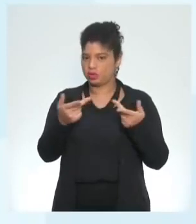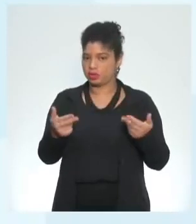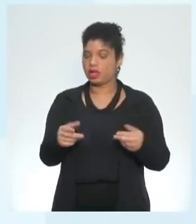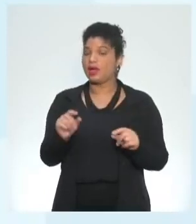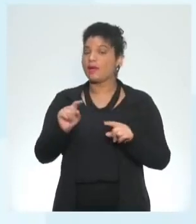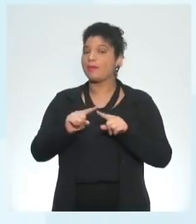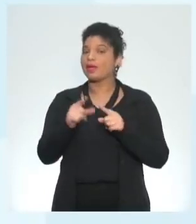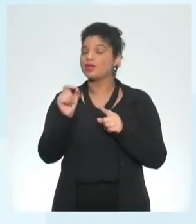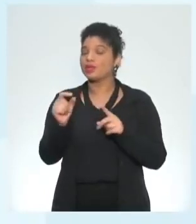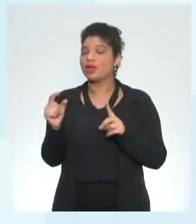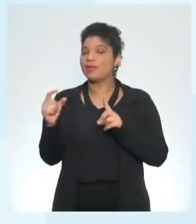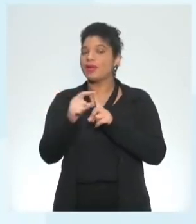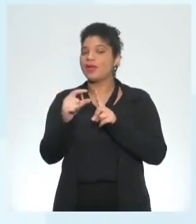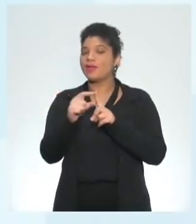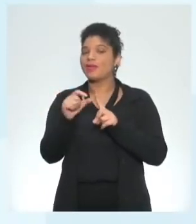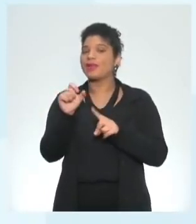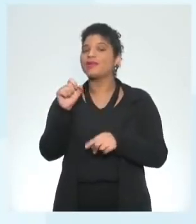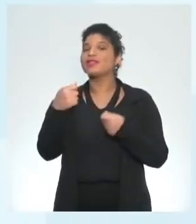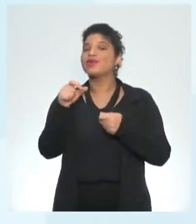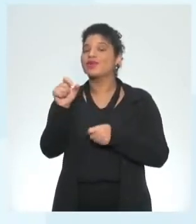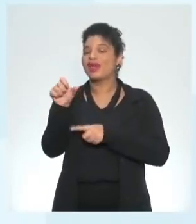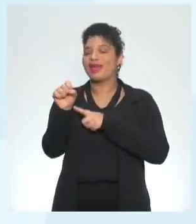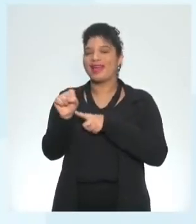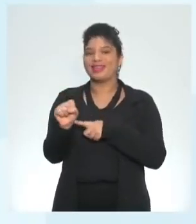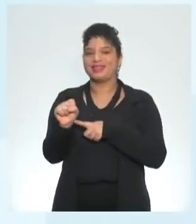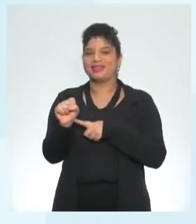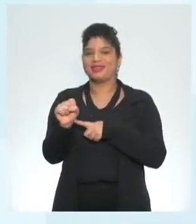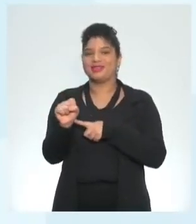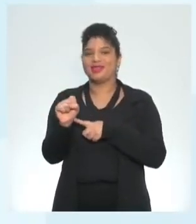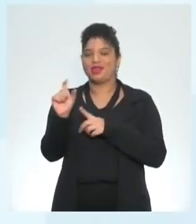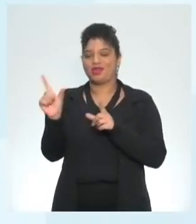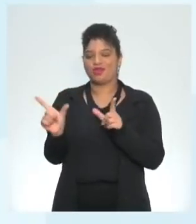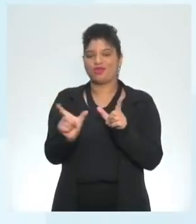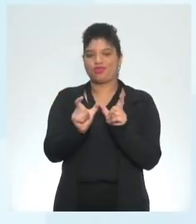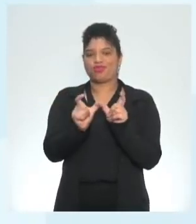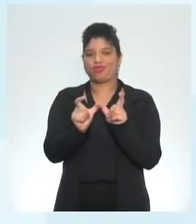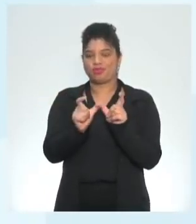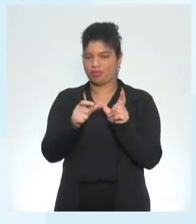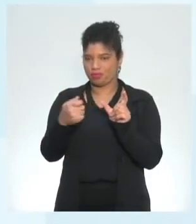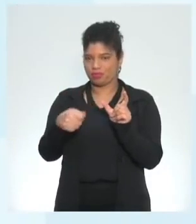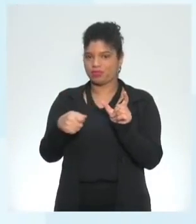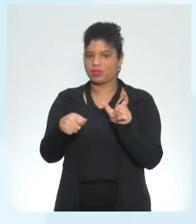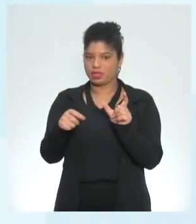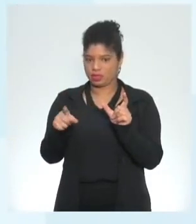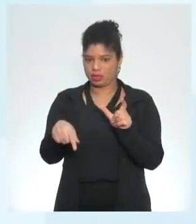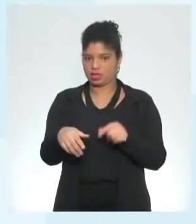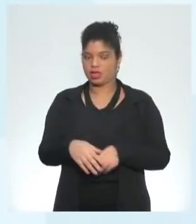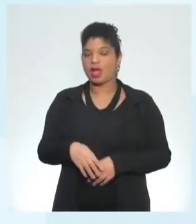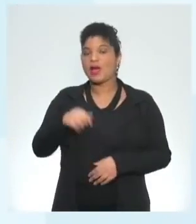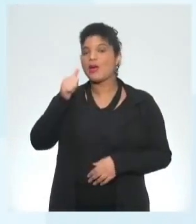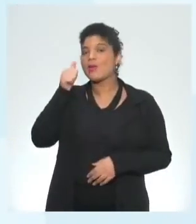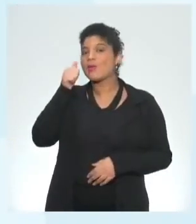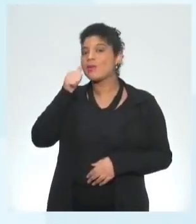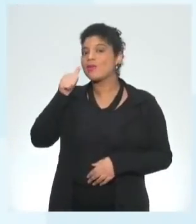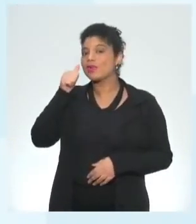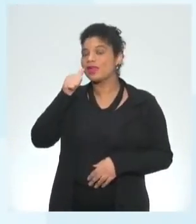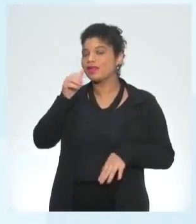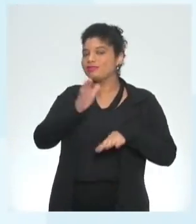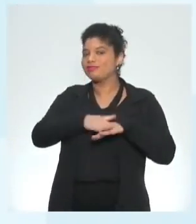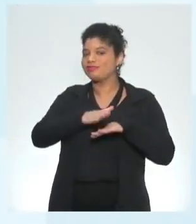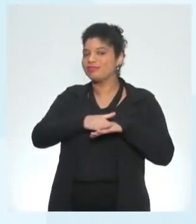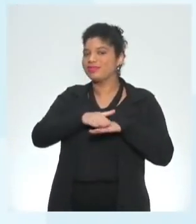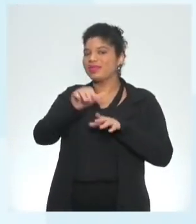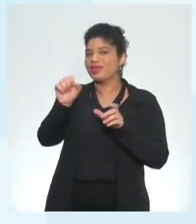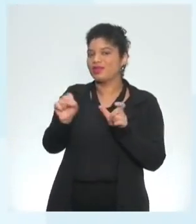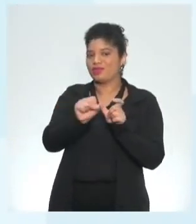vai acrescentar um s so she directs several movies a year ela dirige e aí o que acontece